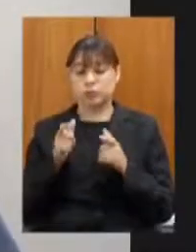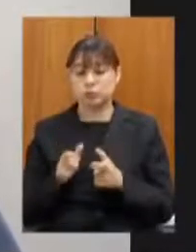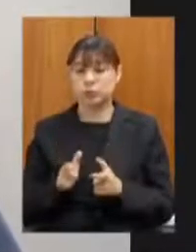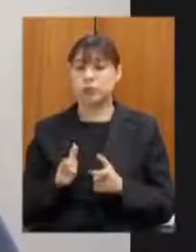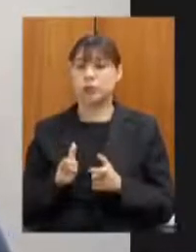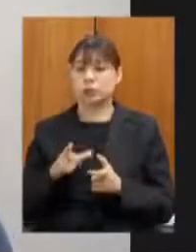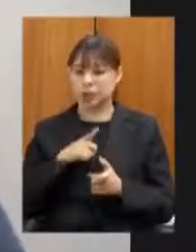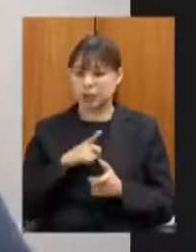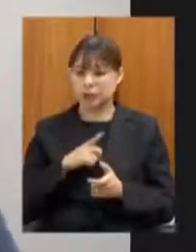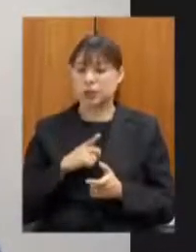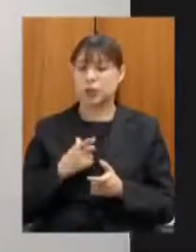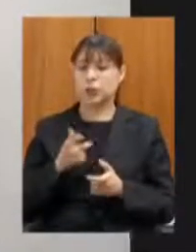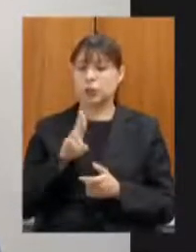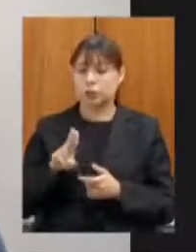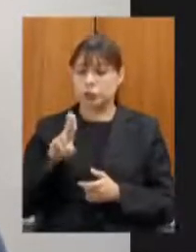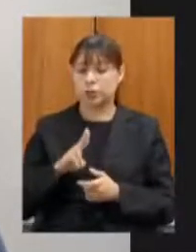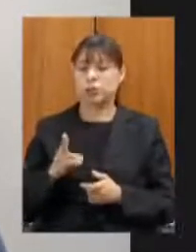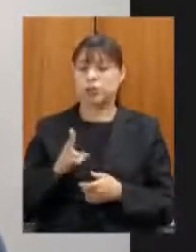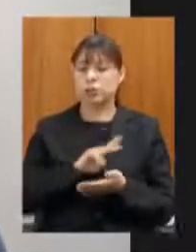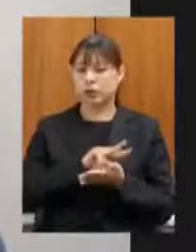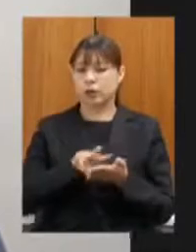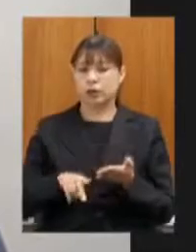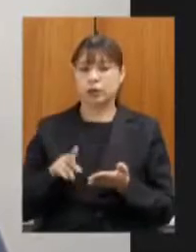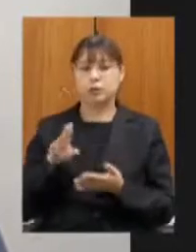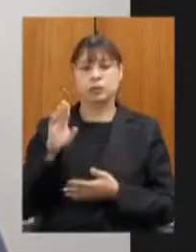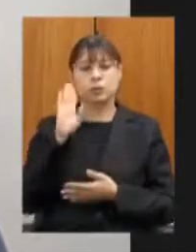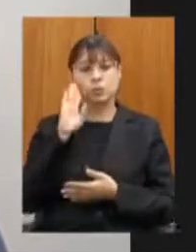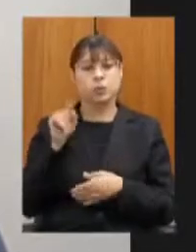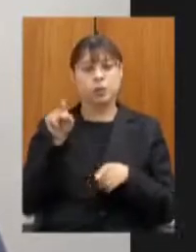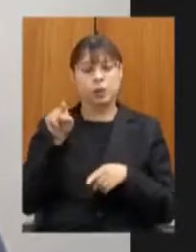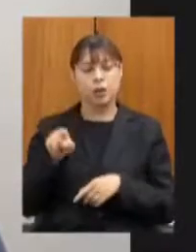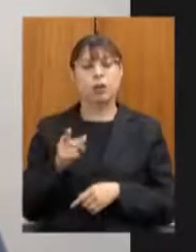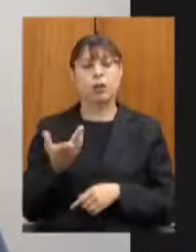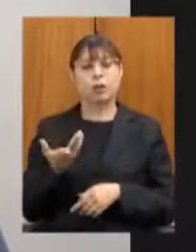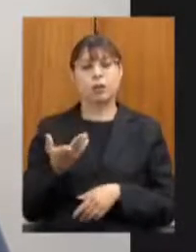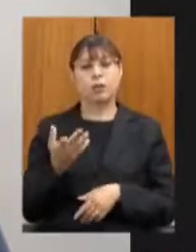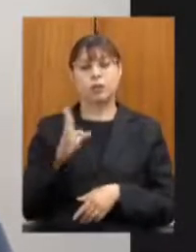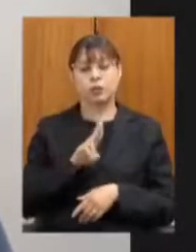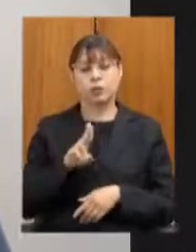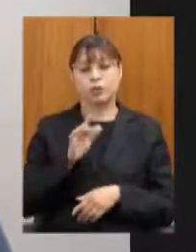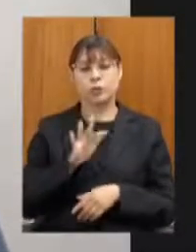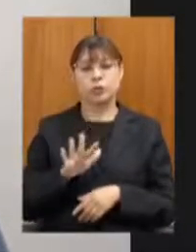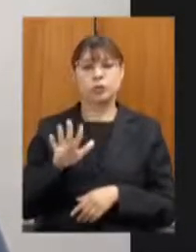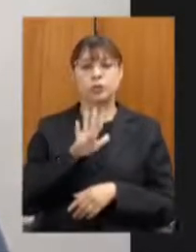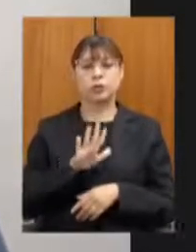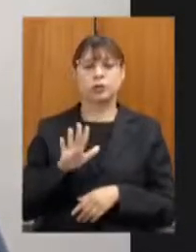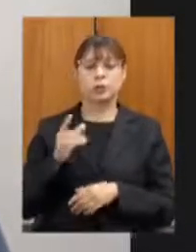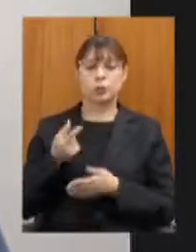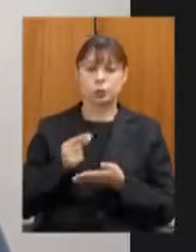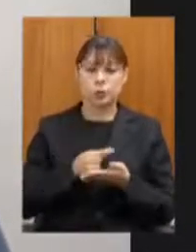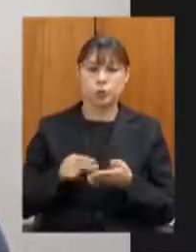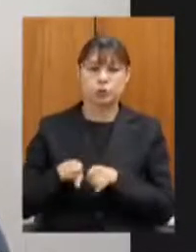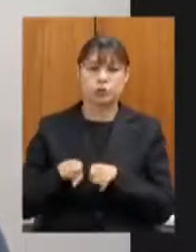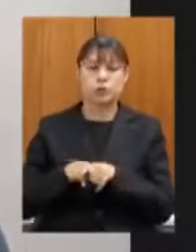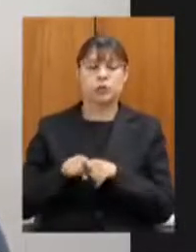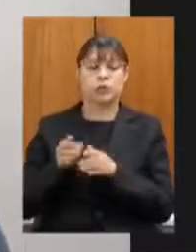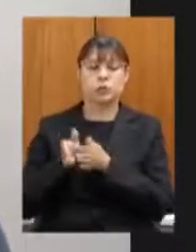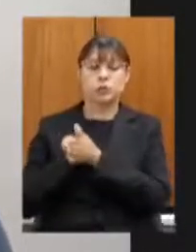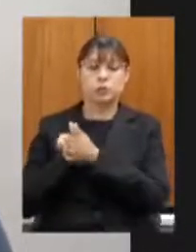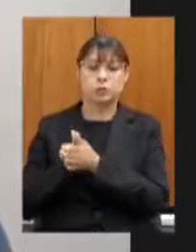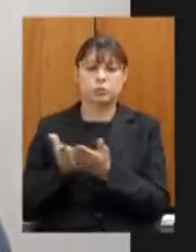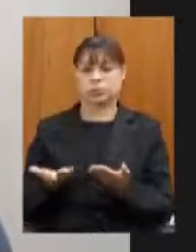várias universidades inclusive a universidade federal do jeitinho e do mucuri é inaceitável ter uma situação